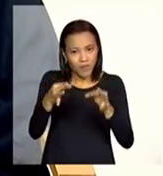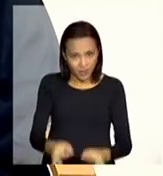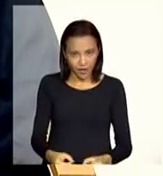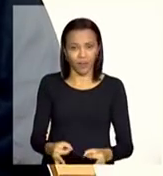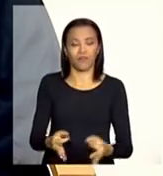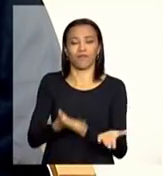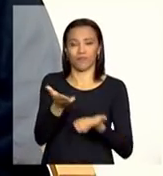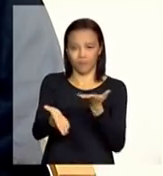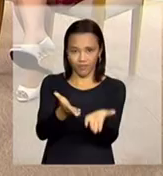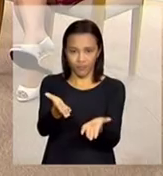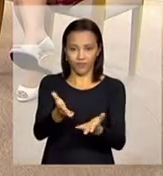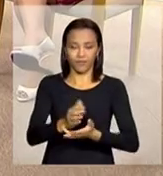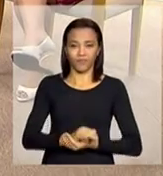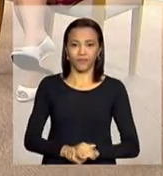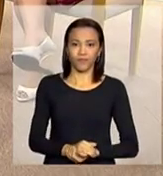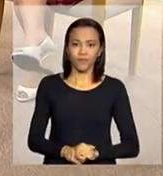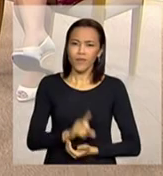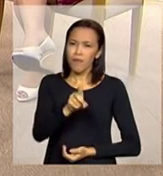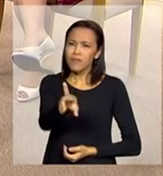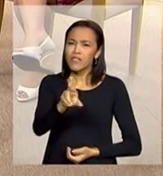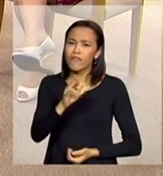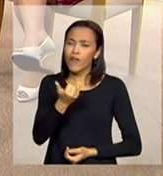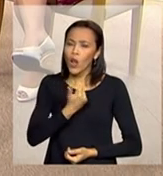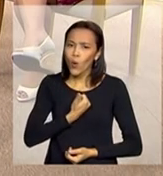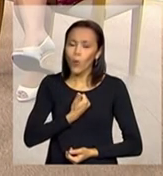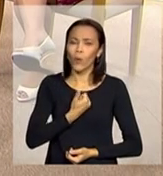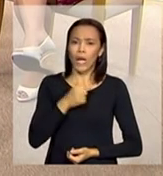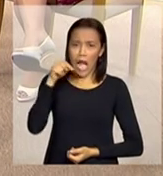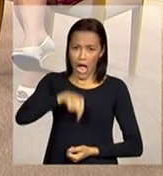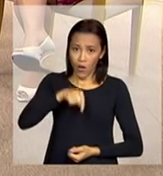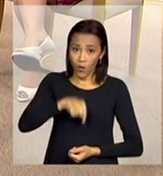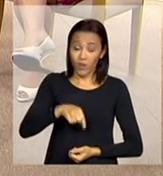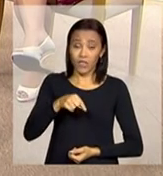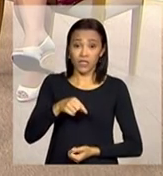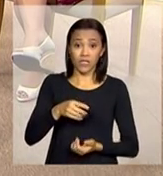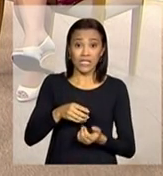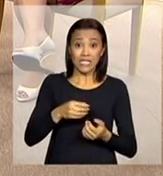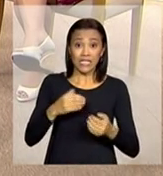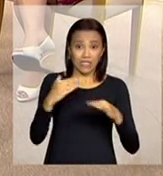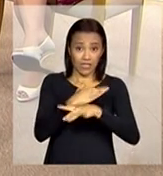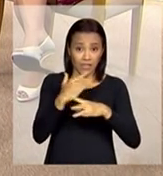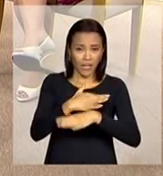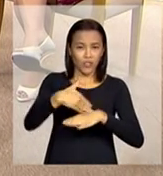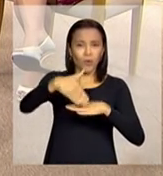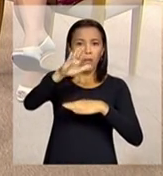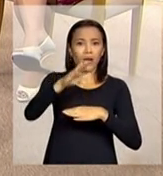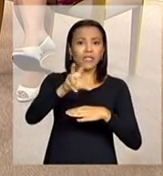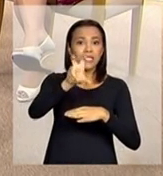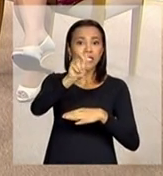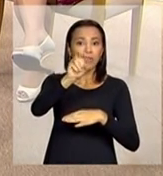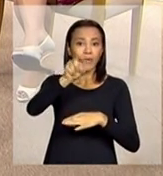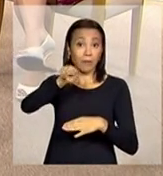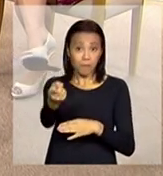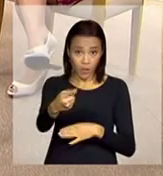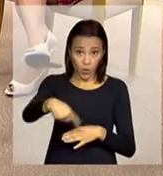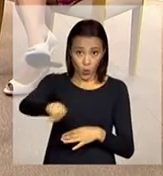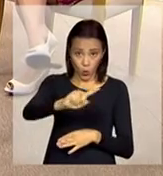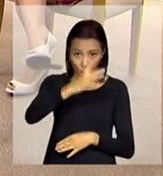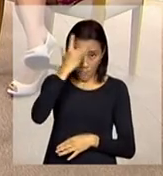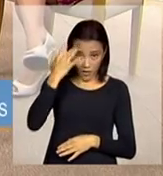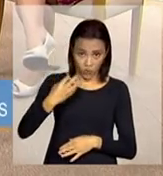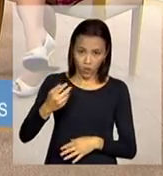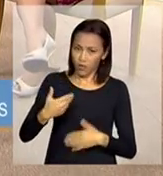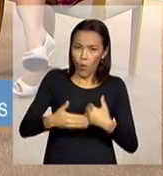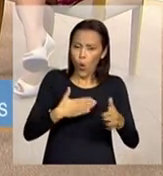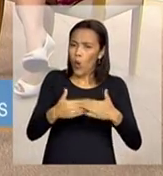sendo previsto mas você disse para mim que são nesse primeiro momento cidades com mais de 50 mil habitantes quer dizer qualquer